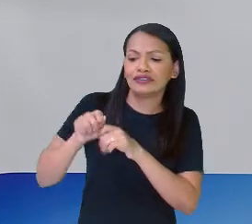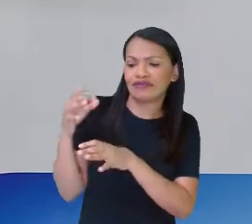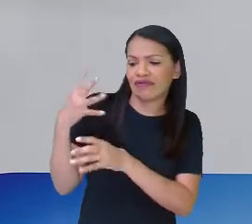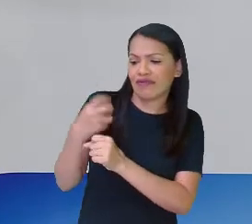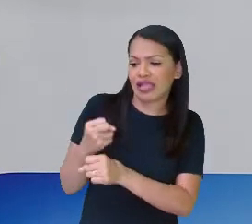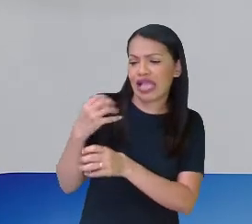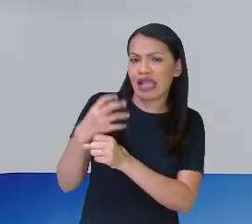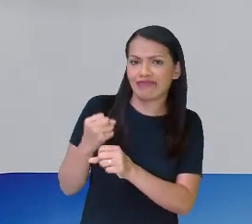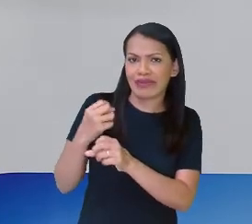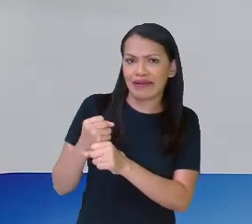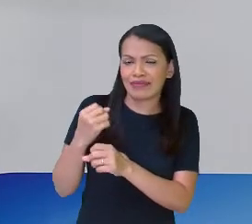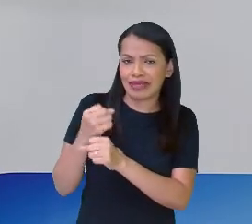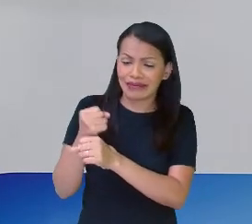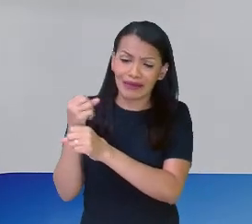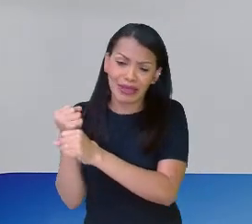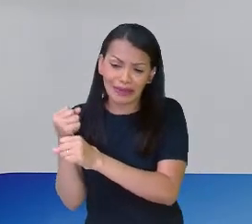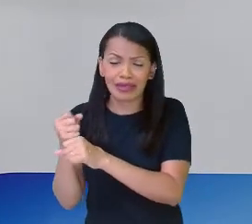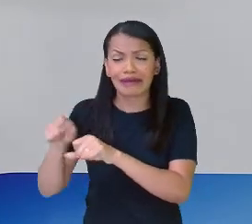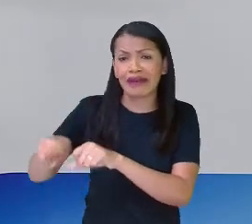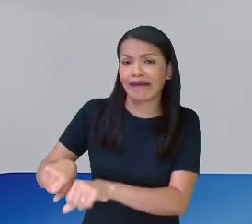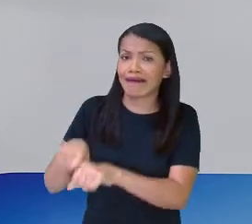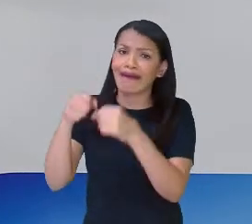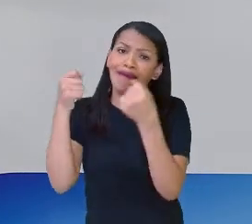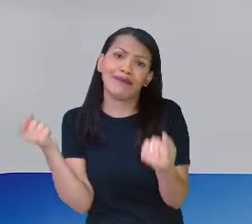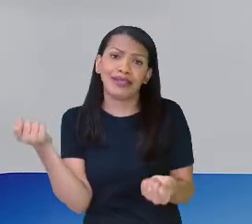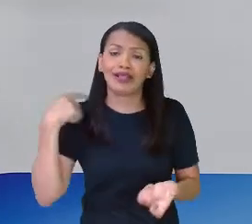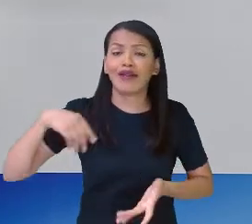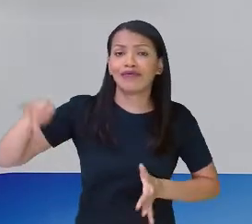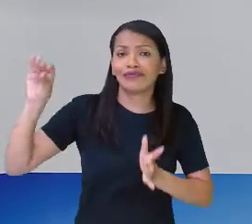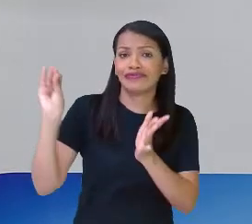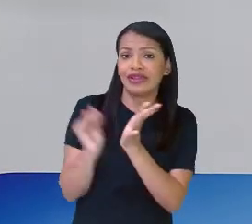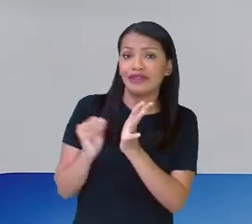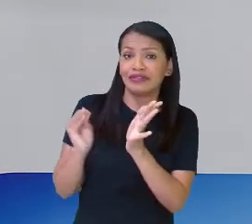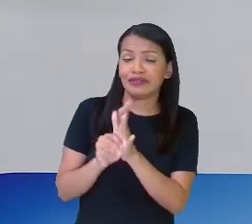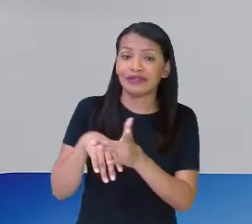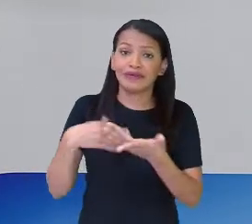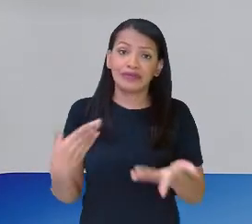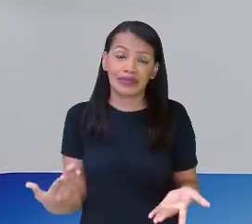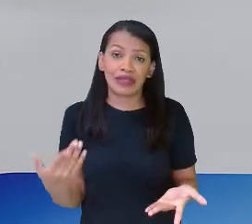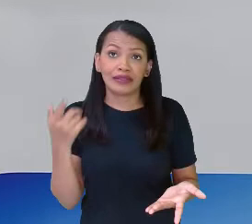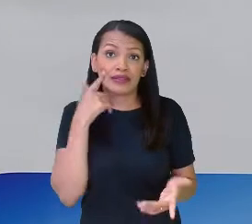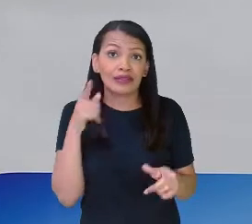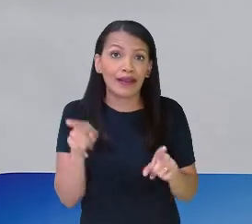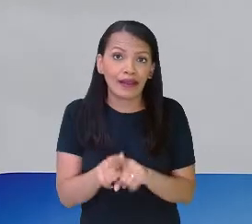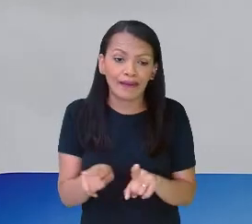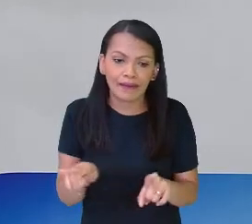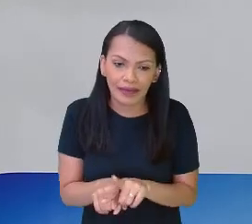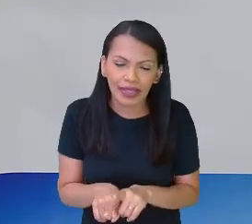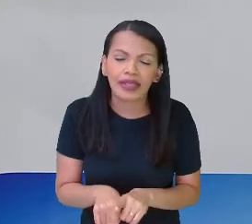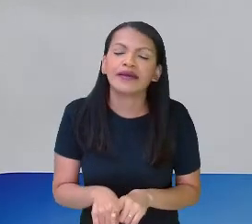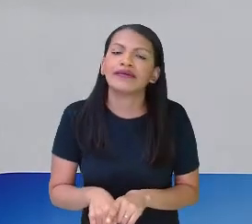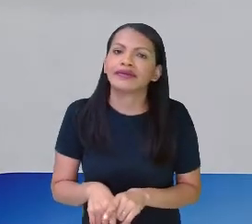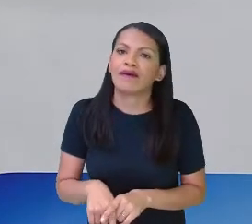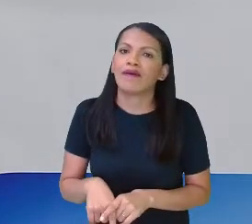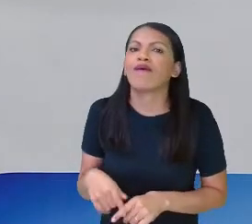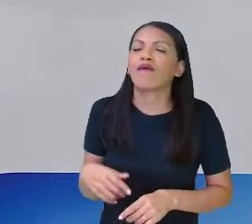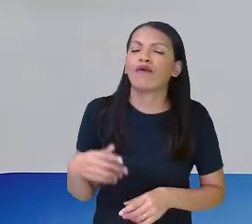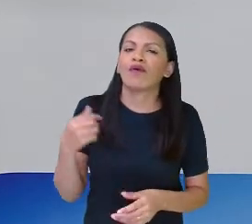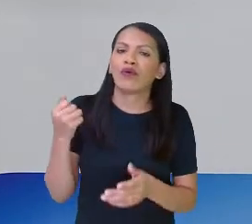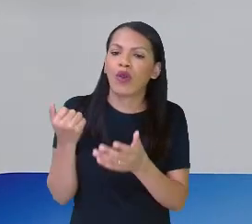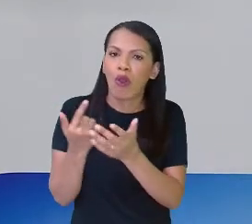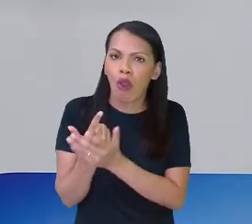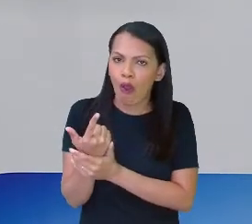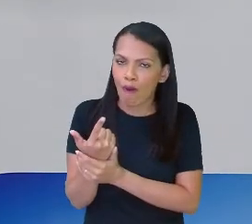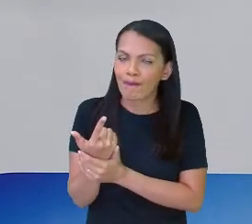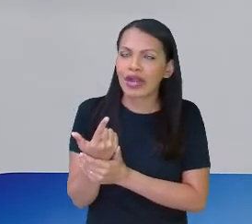cerâmica para cá, quebra cerâmica para lá. E está faltando. Para não comprar cerâmica demais, para ficar sobrando demais, ou comprar